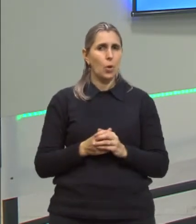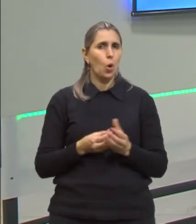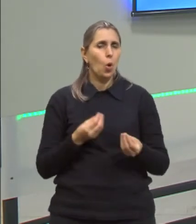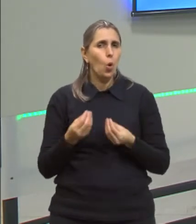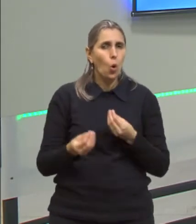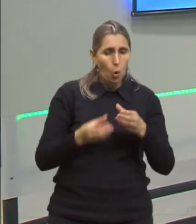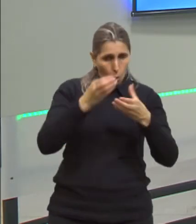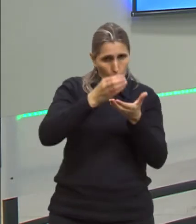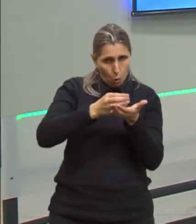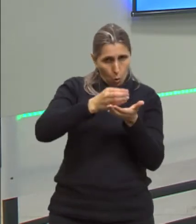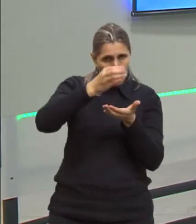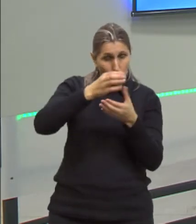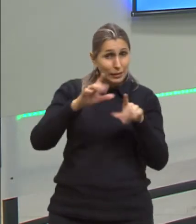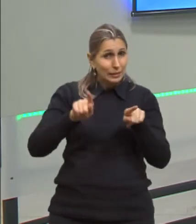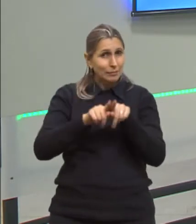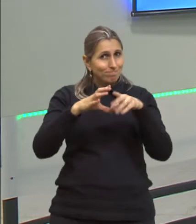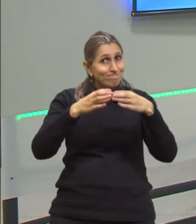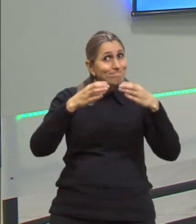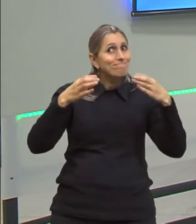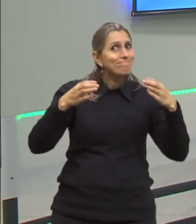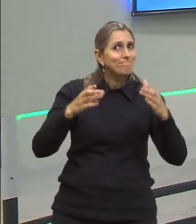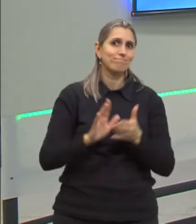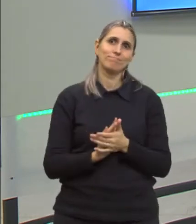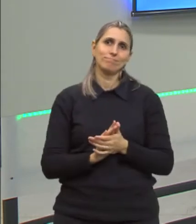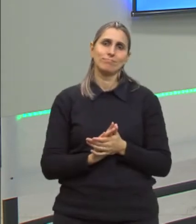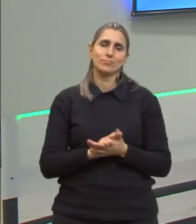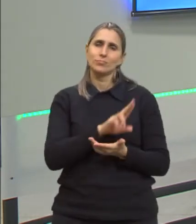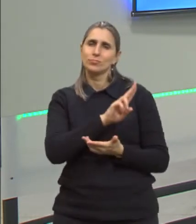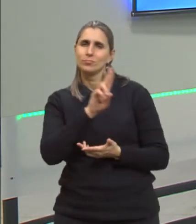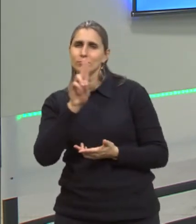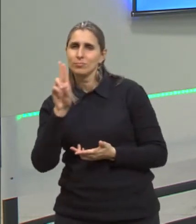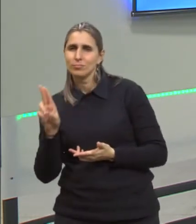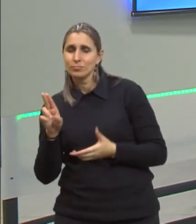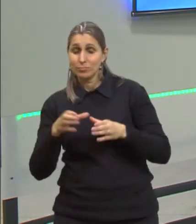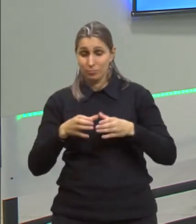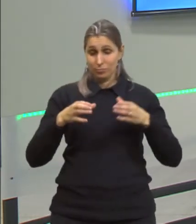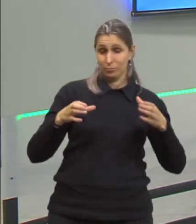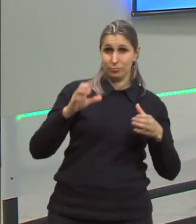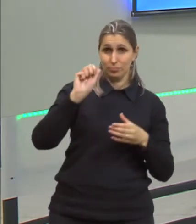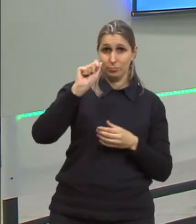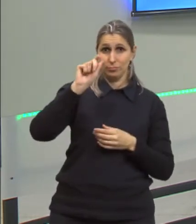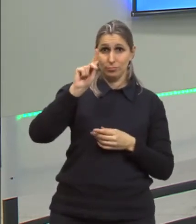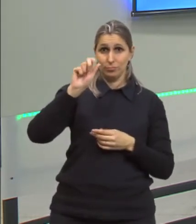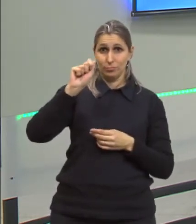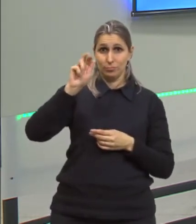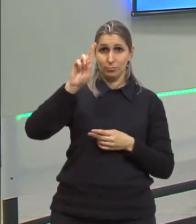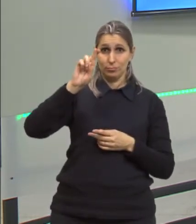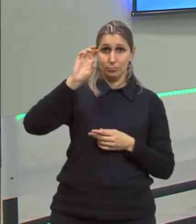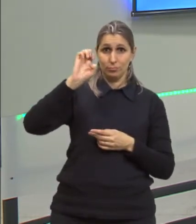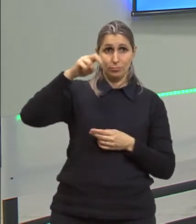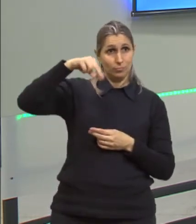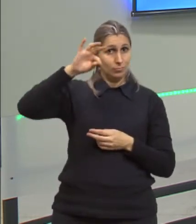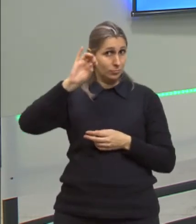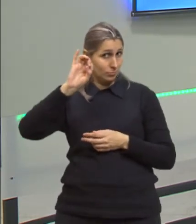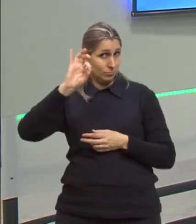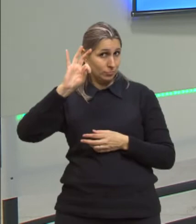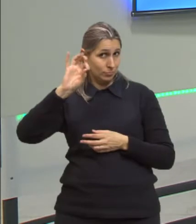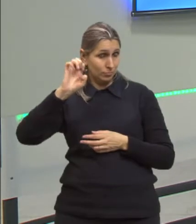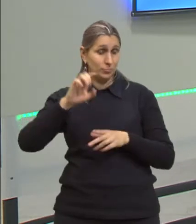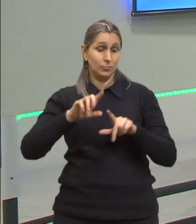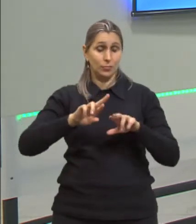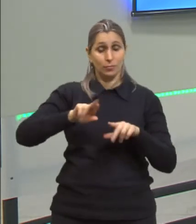recipiente também dilatou, então, a gente chama de dilatação aparente. Que a gente, a